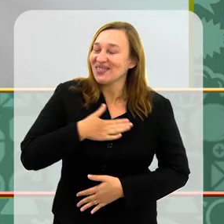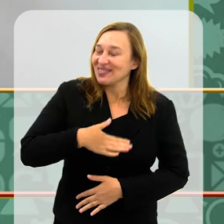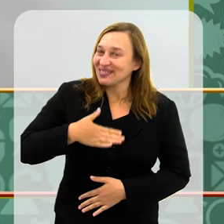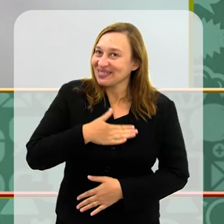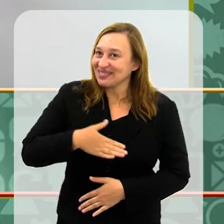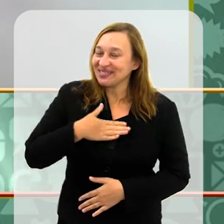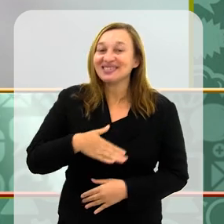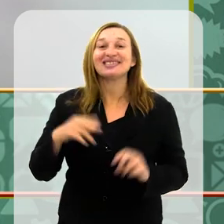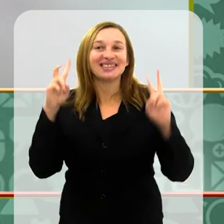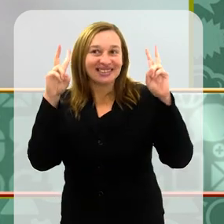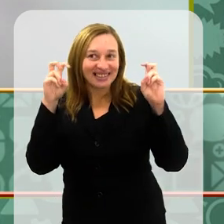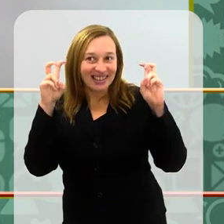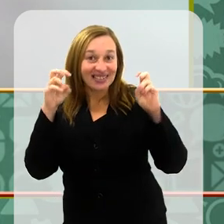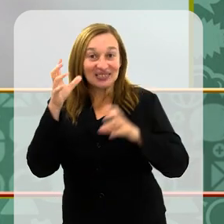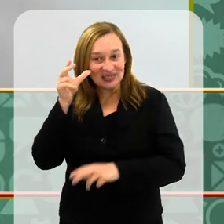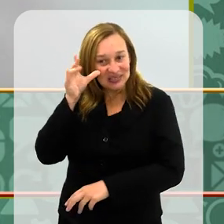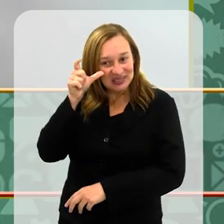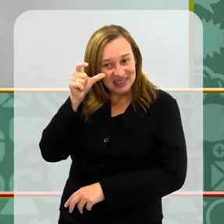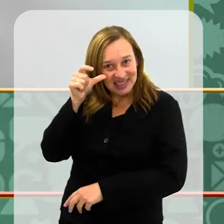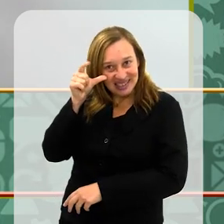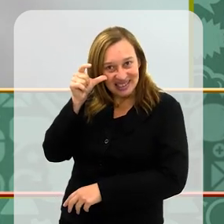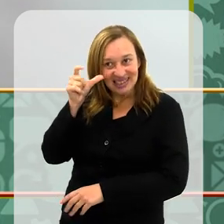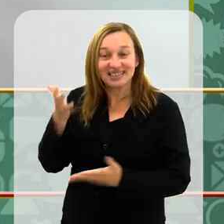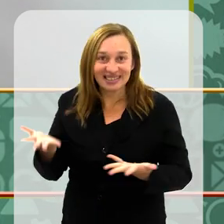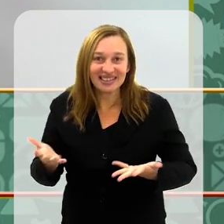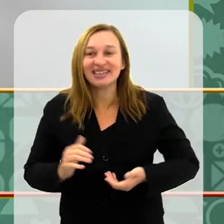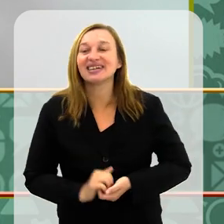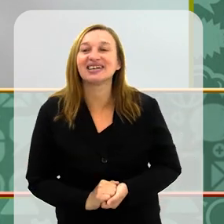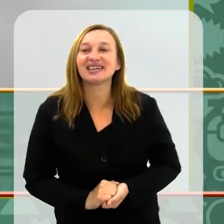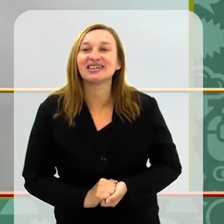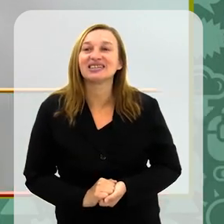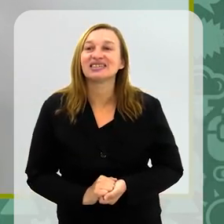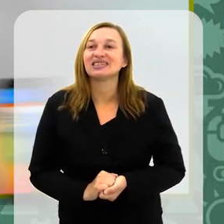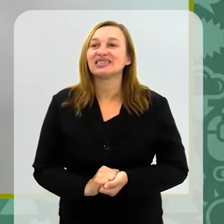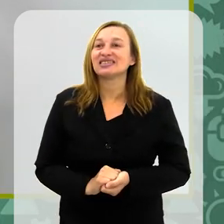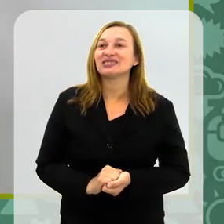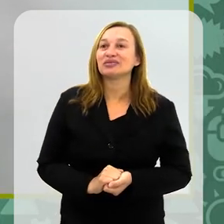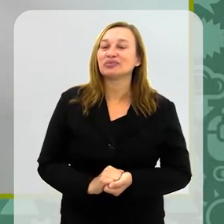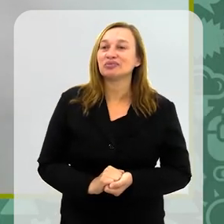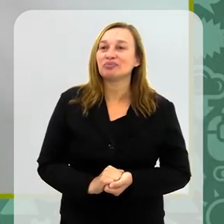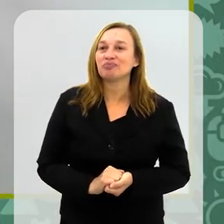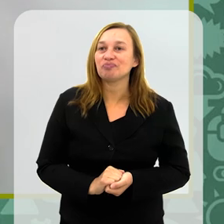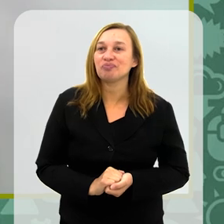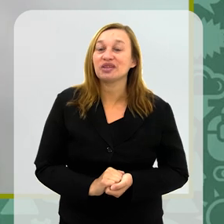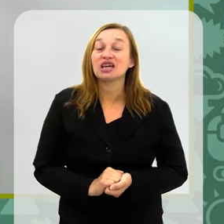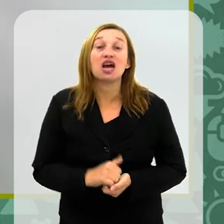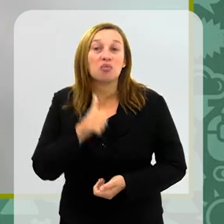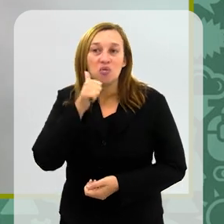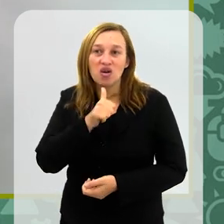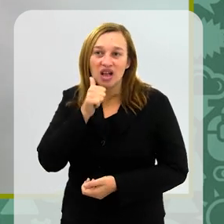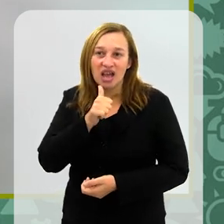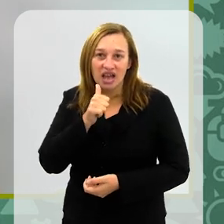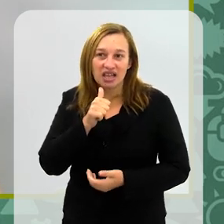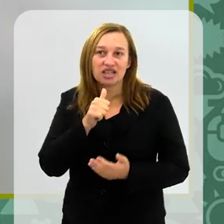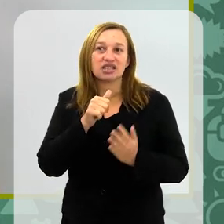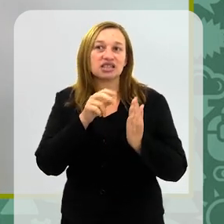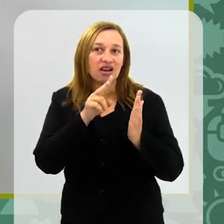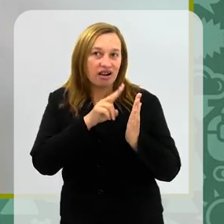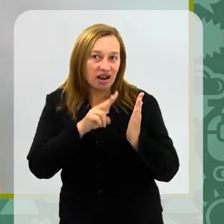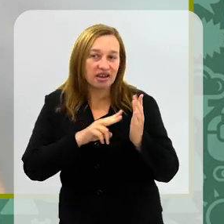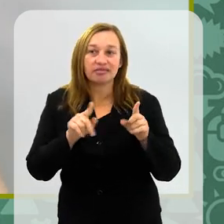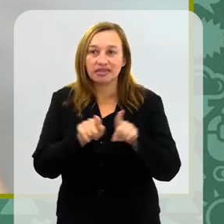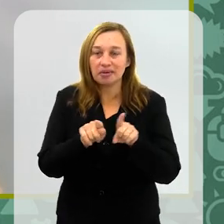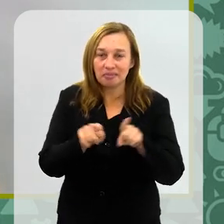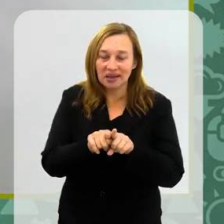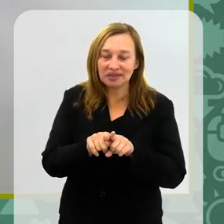Eu gosto bastante desse tema, é interessante mesmo que a maioria dos leitores no Brasil sejam mulheres, mas isso não se reflete